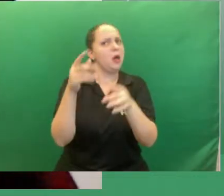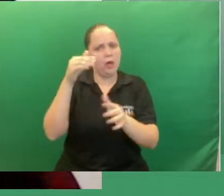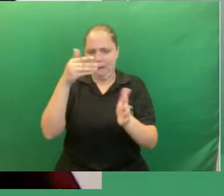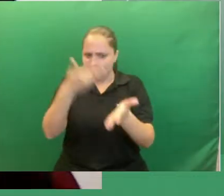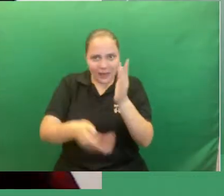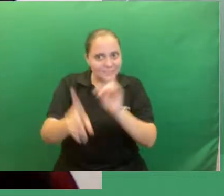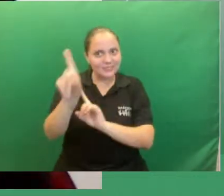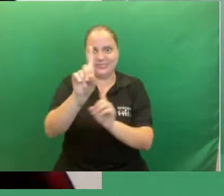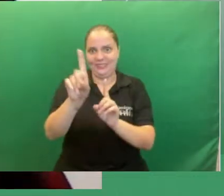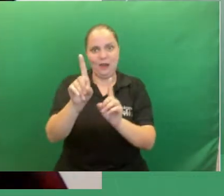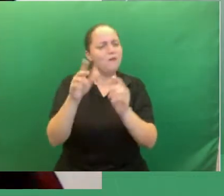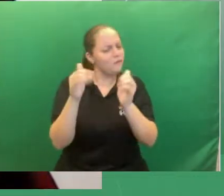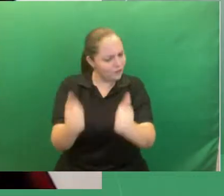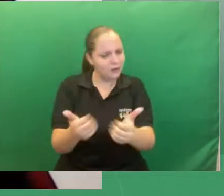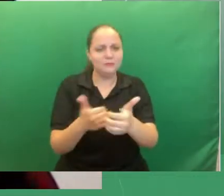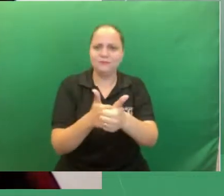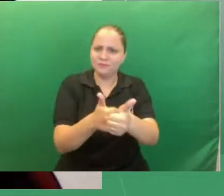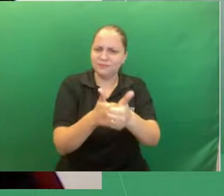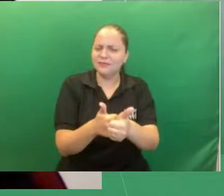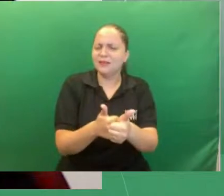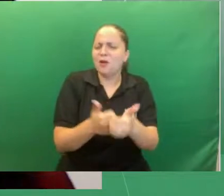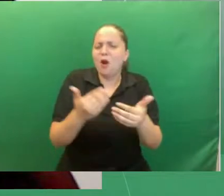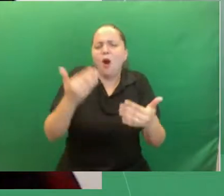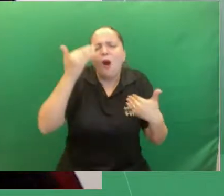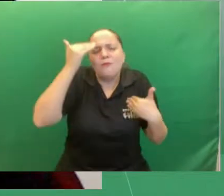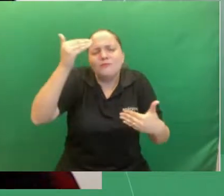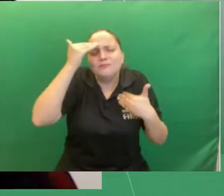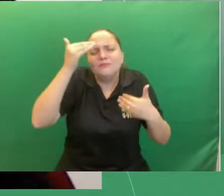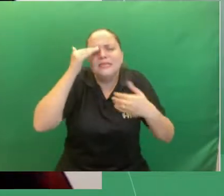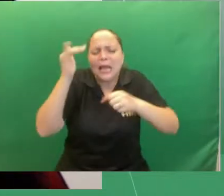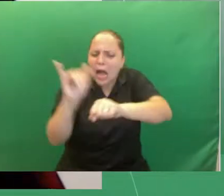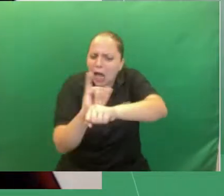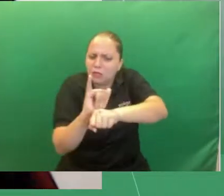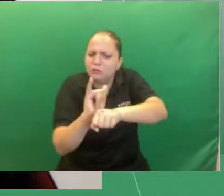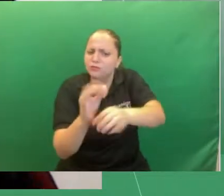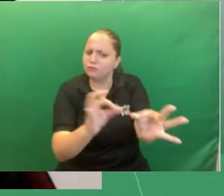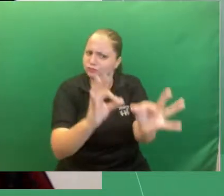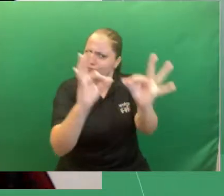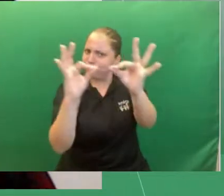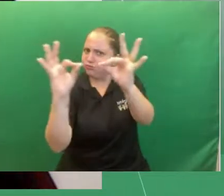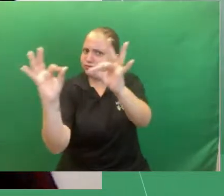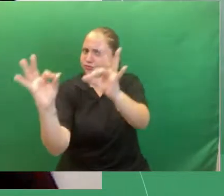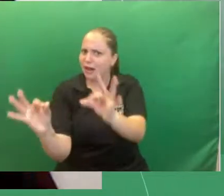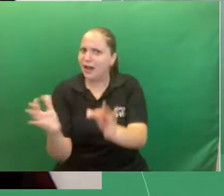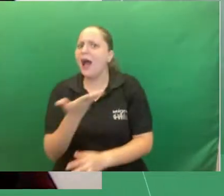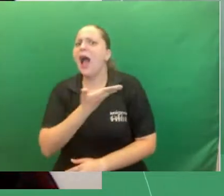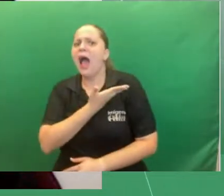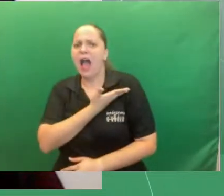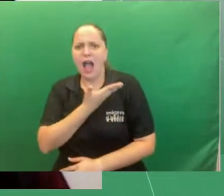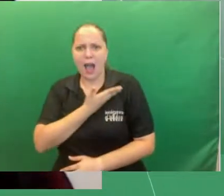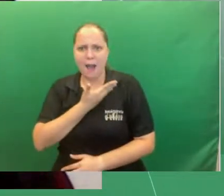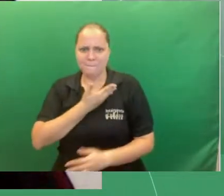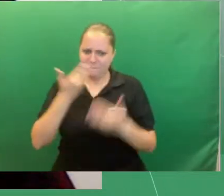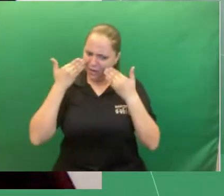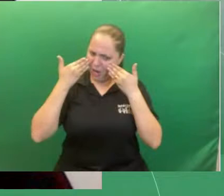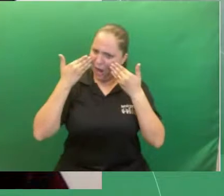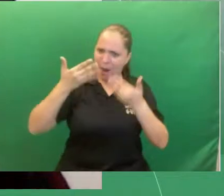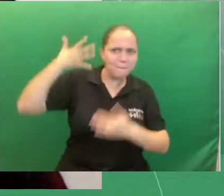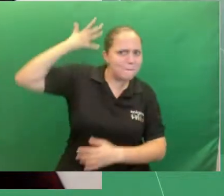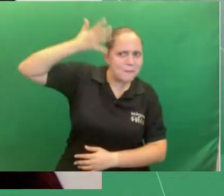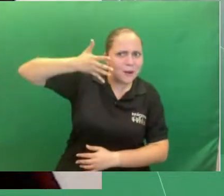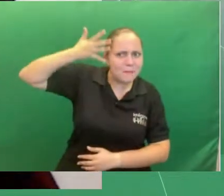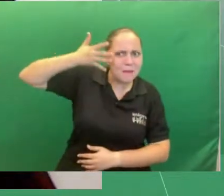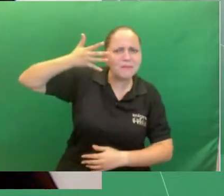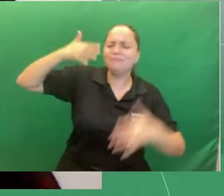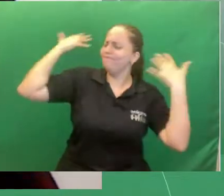já agradeço a presença de todos no youtube agradeço os nossos colegas que apresentaram os trabalhos muito bem